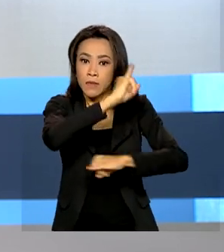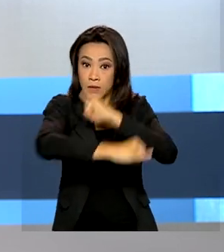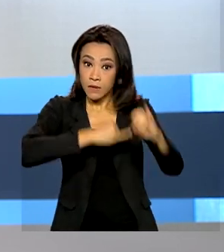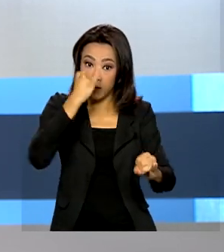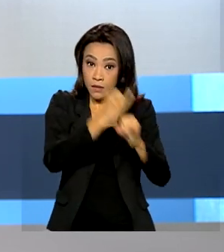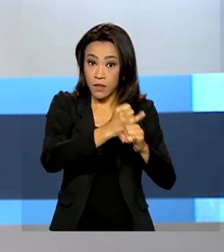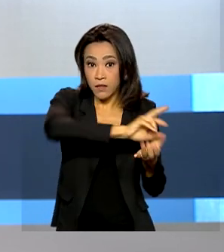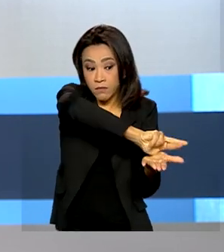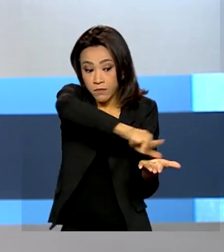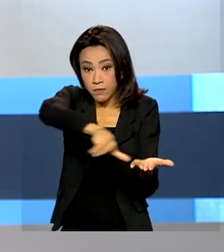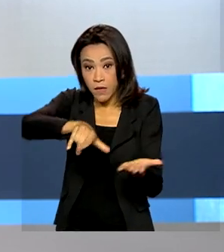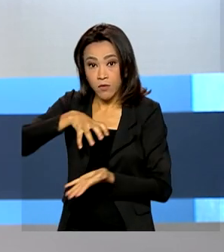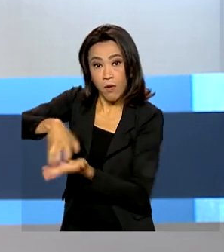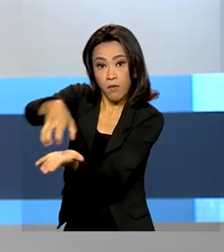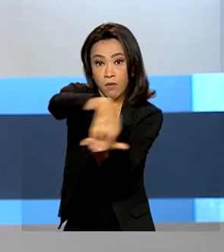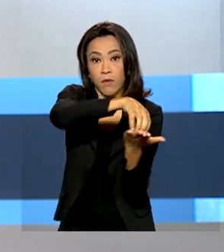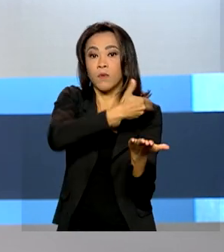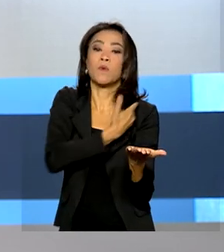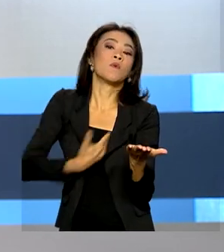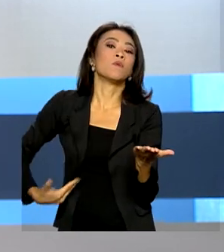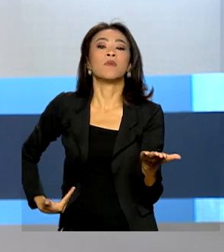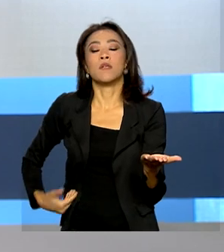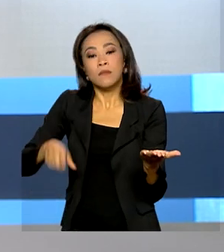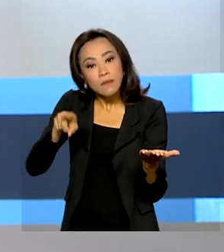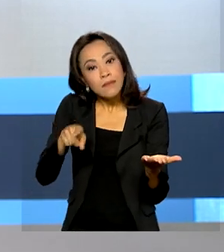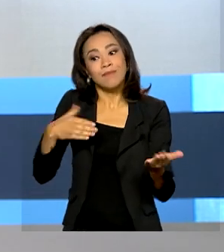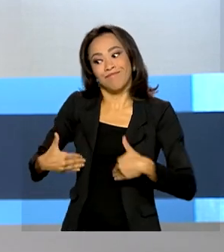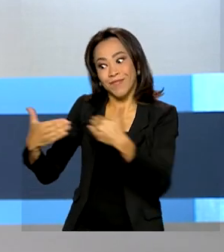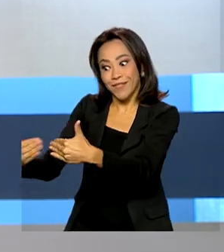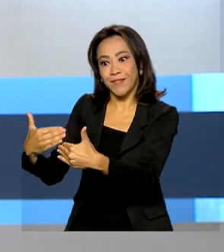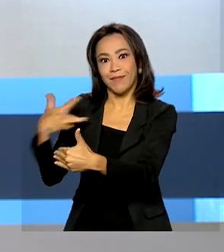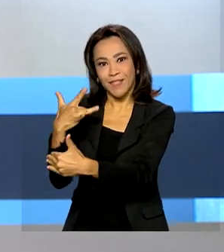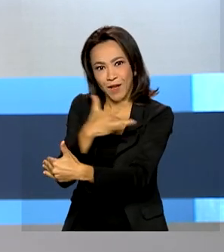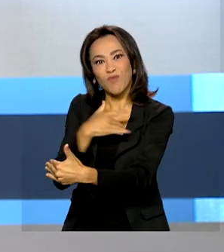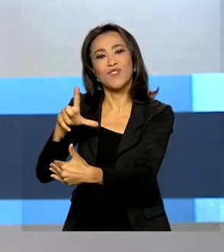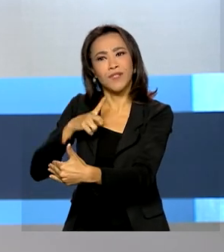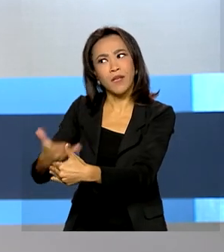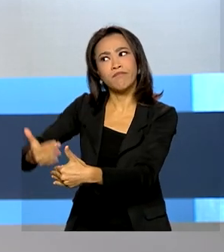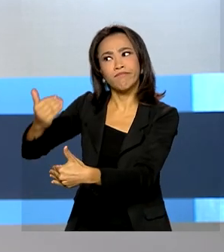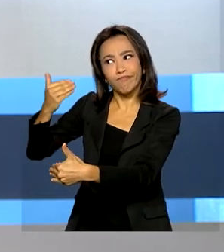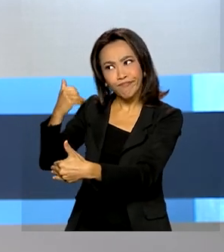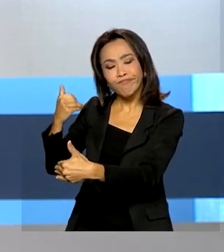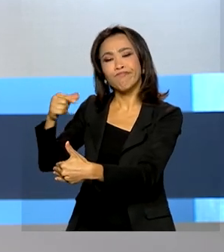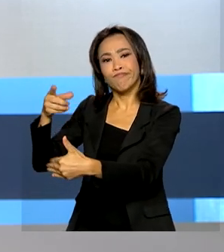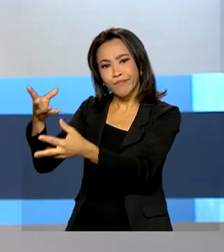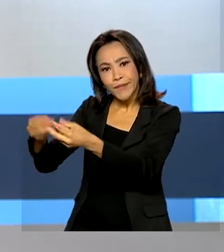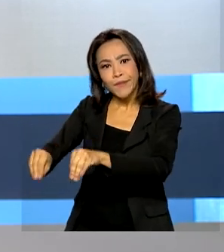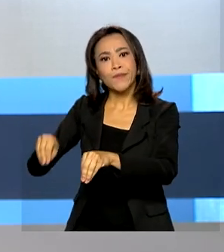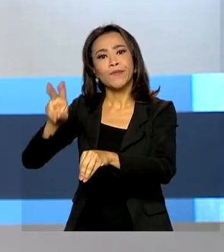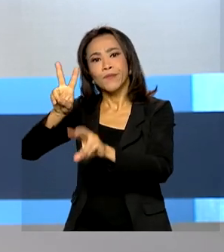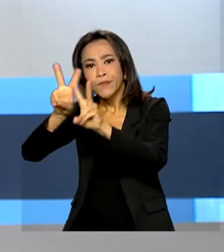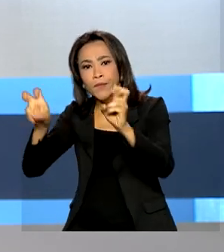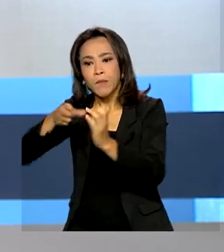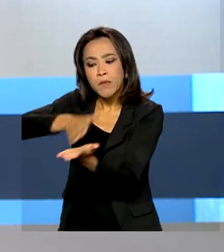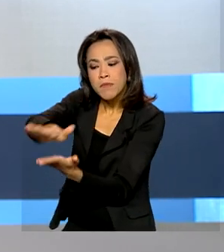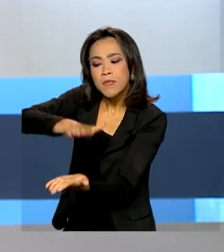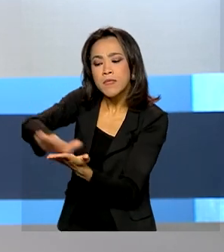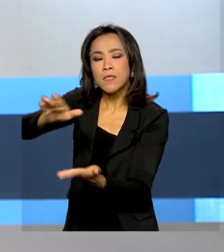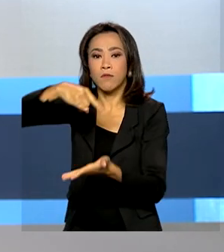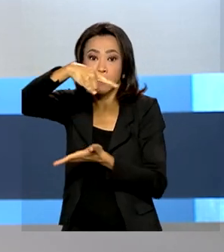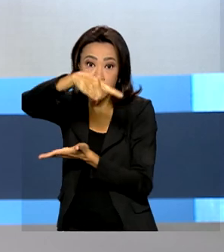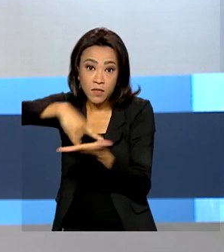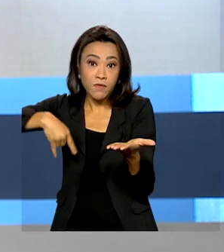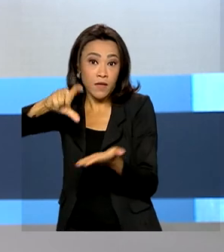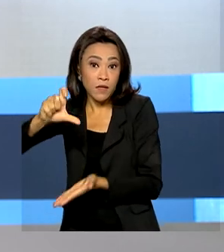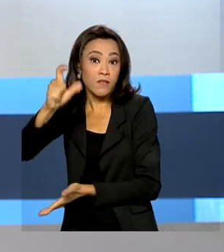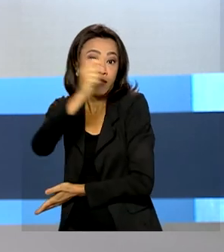diversos órgãos do governo federal. Entre eles, Ministério da Saúde, que teve comprometimento na emissão do Certificado Nacional de Vacinação em